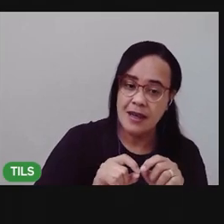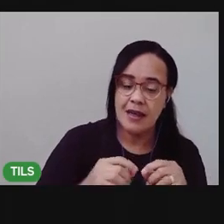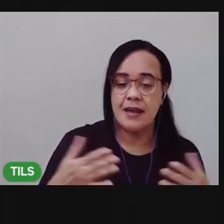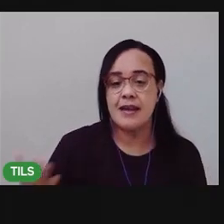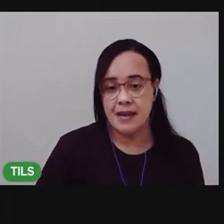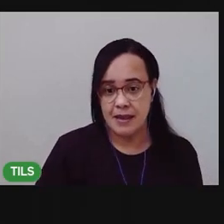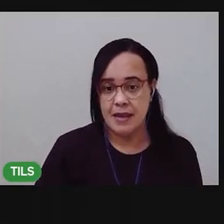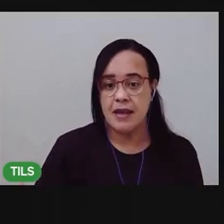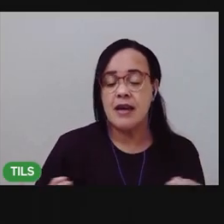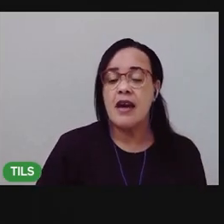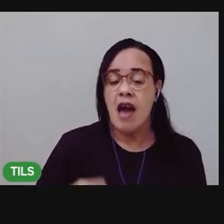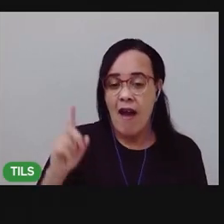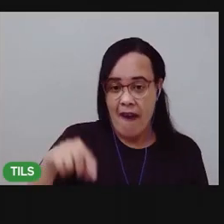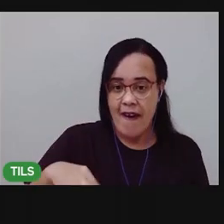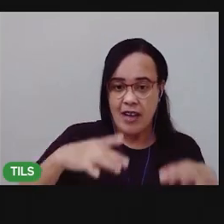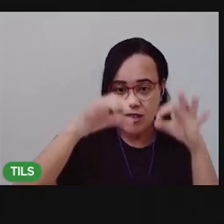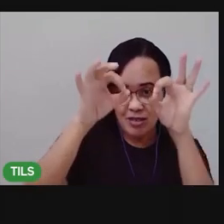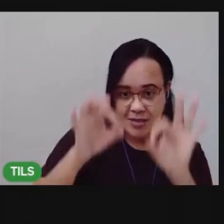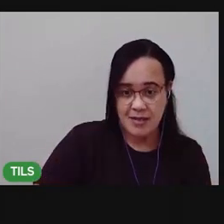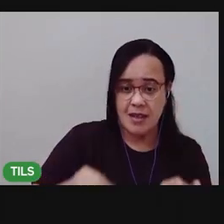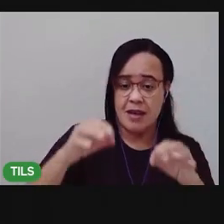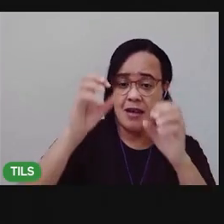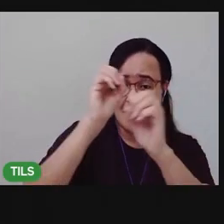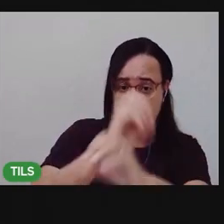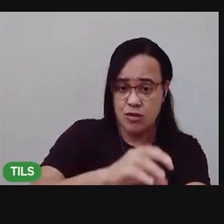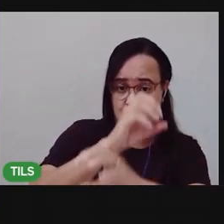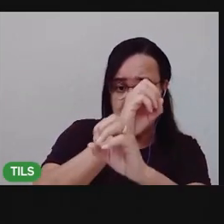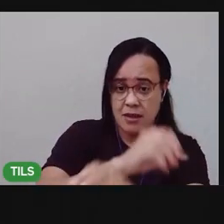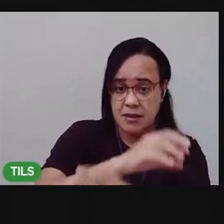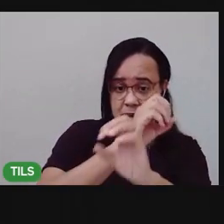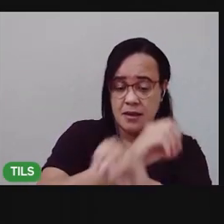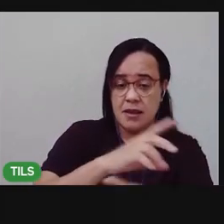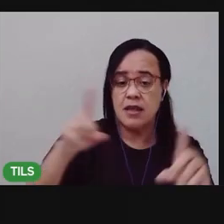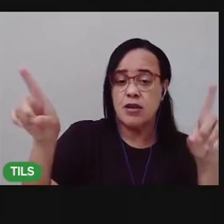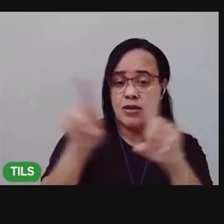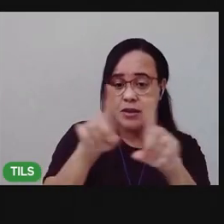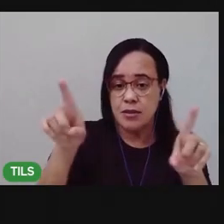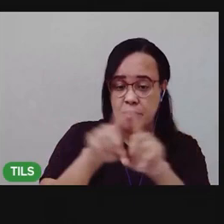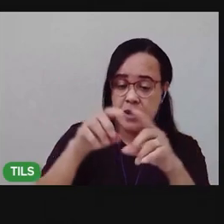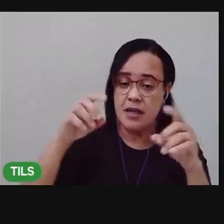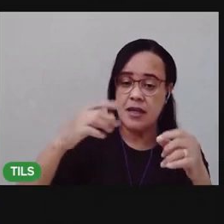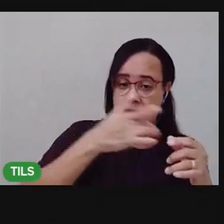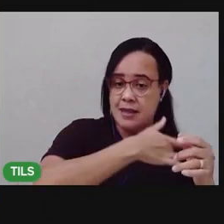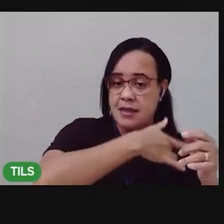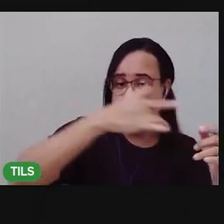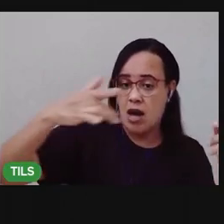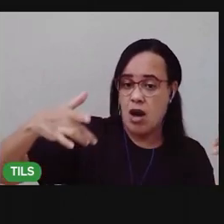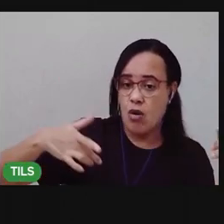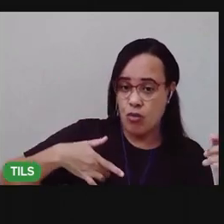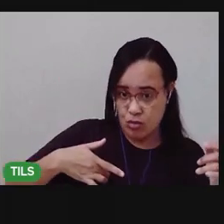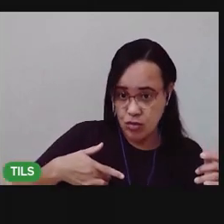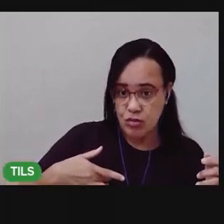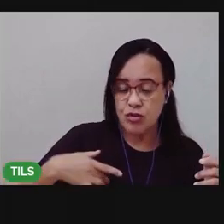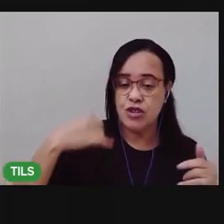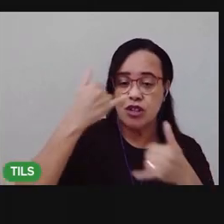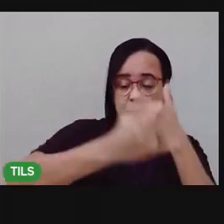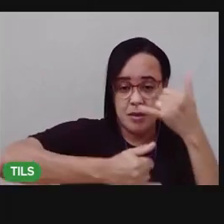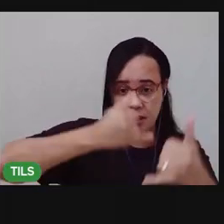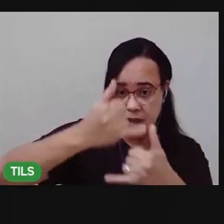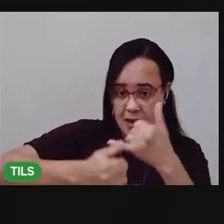dignidade, direito à educação, à saúde, à lazer, direito à convivência familiar.